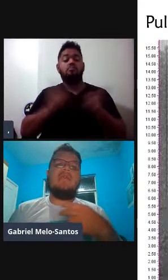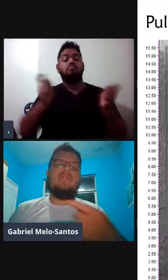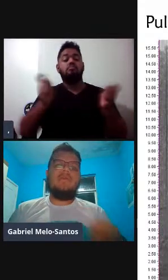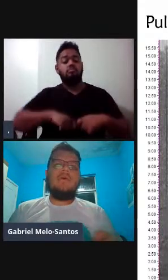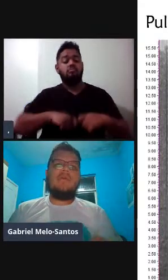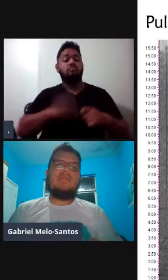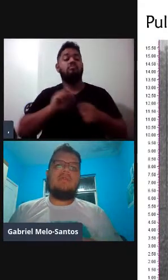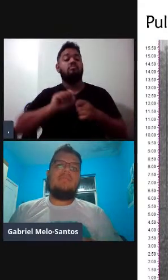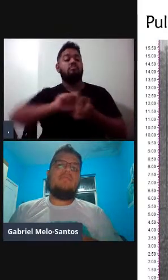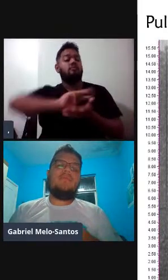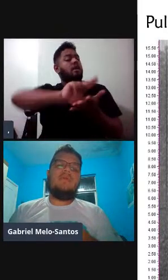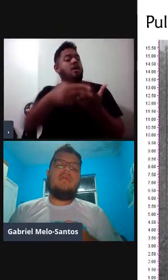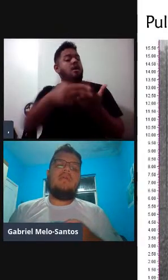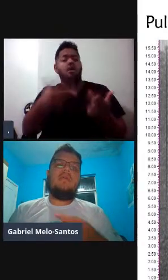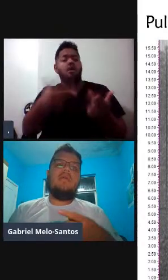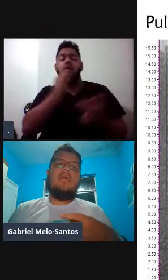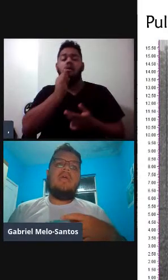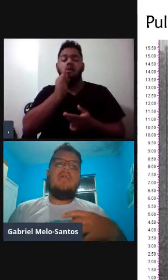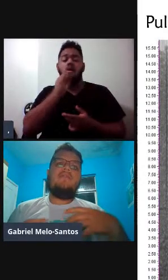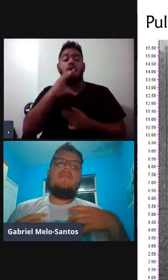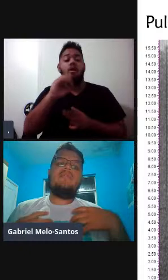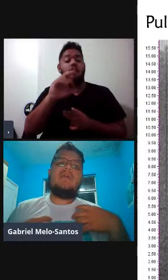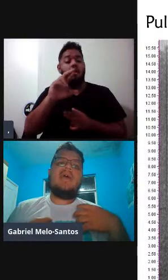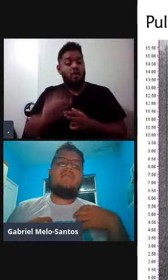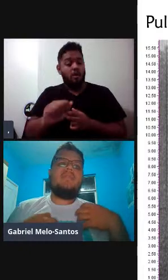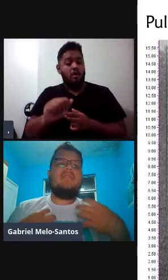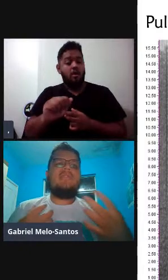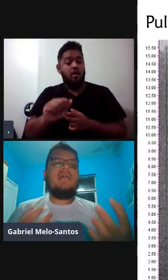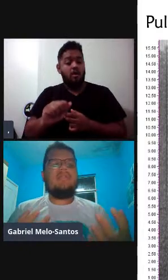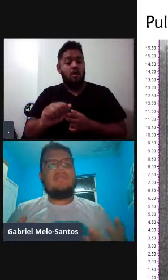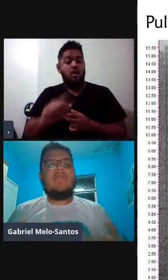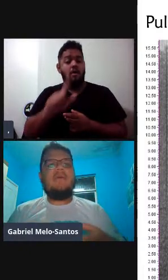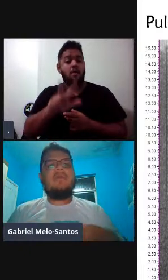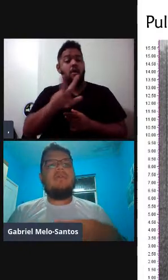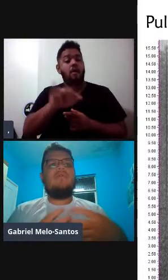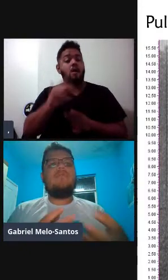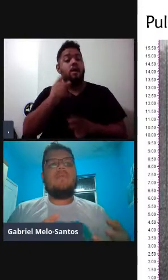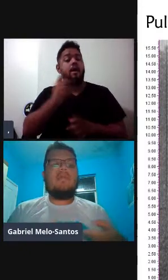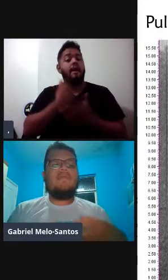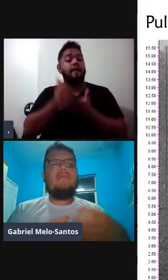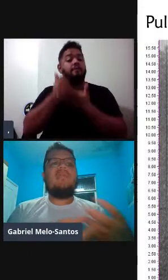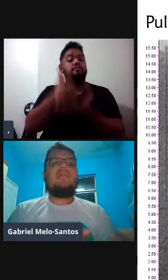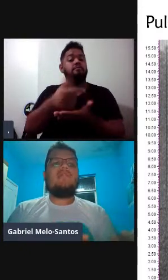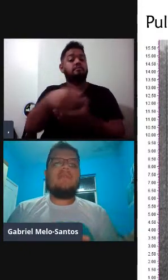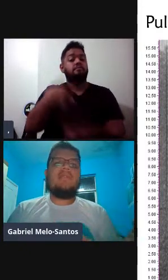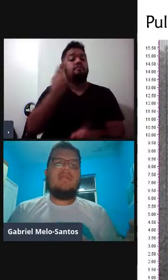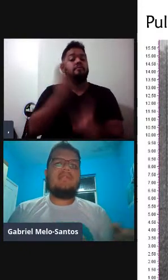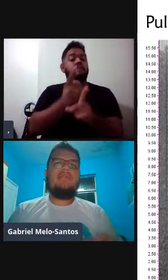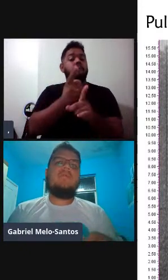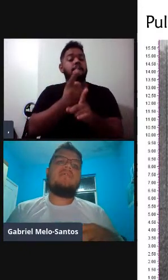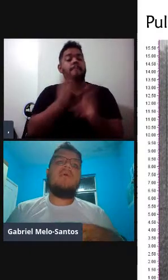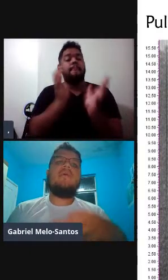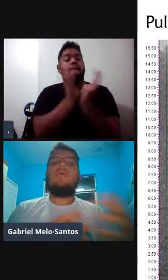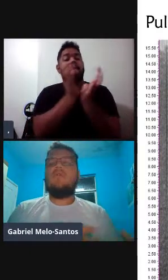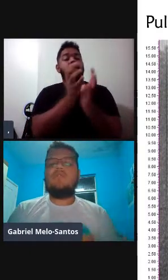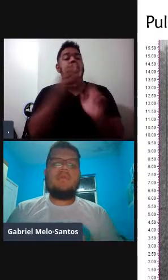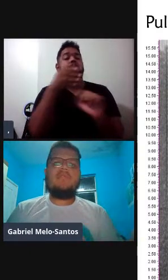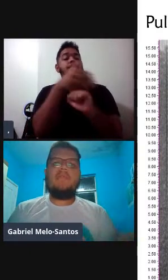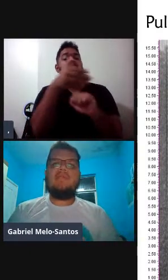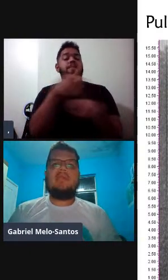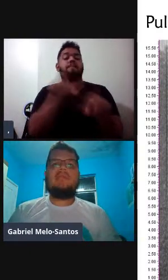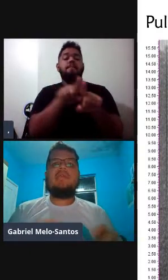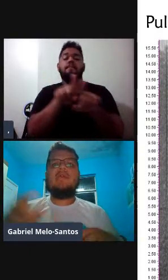podem, no caso das orcas, eles vão indicar uma identidade social a que grupo, a que família elas pertencem, ou a qual